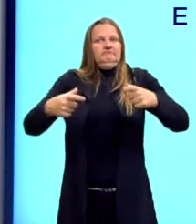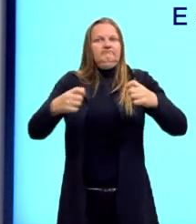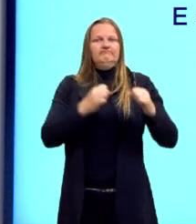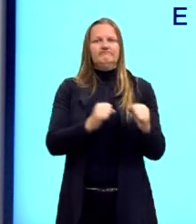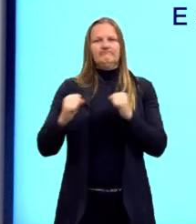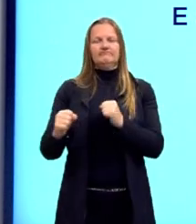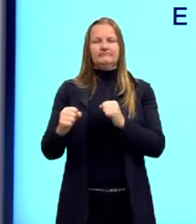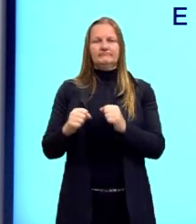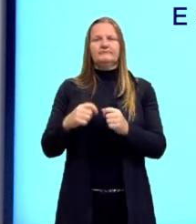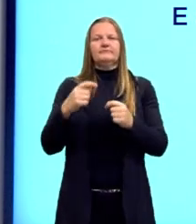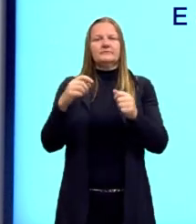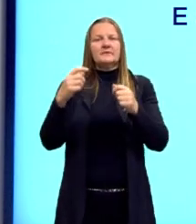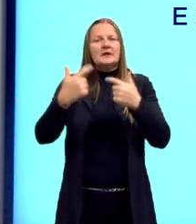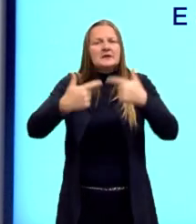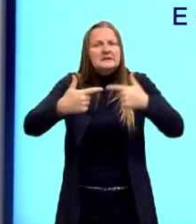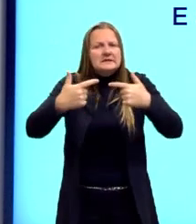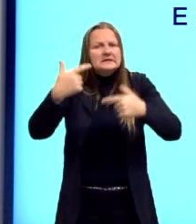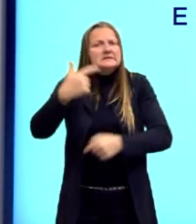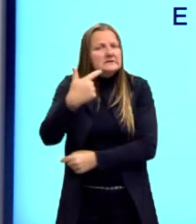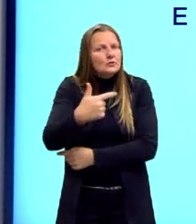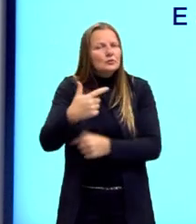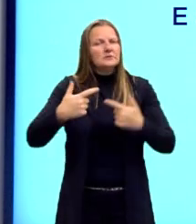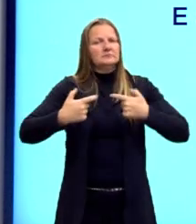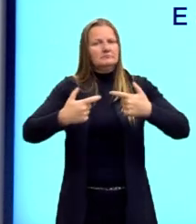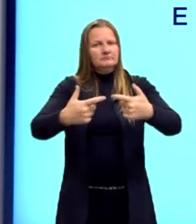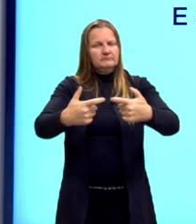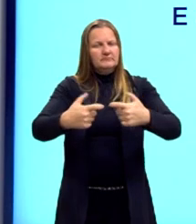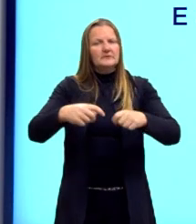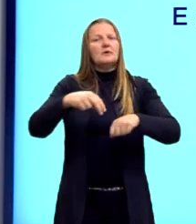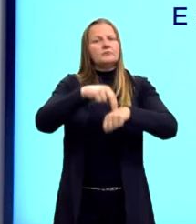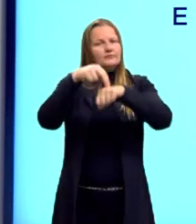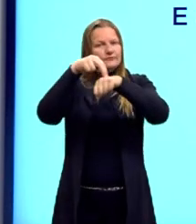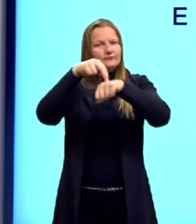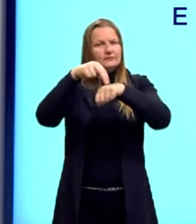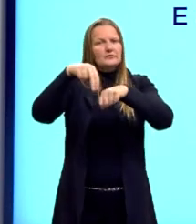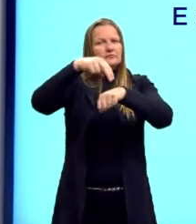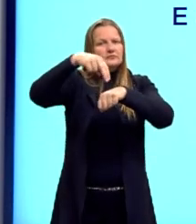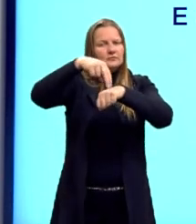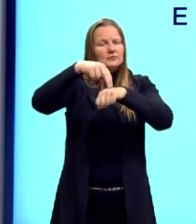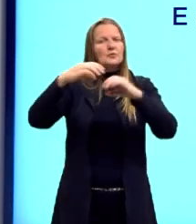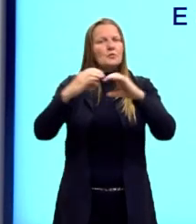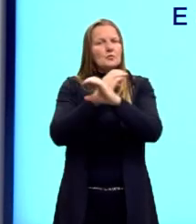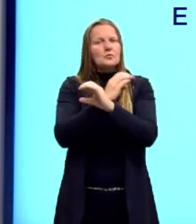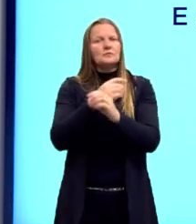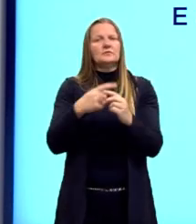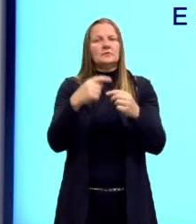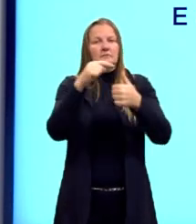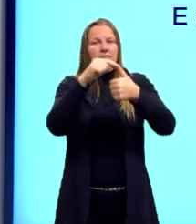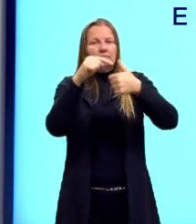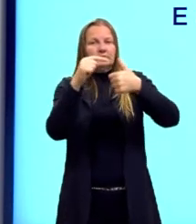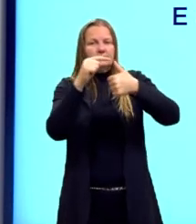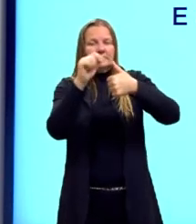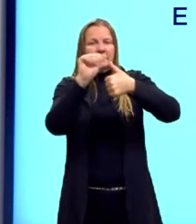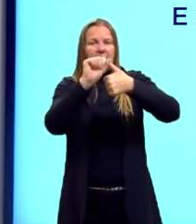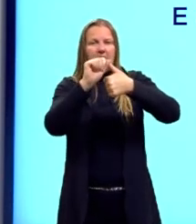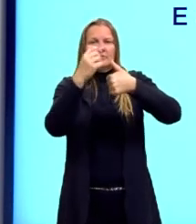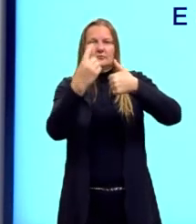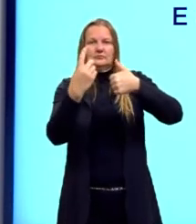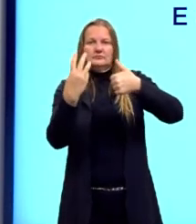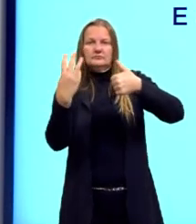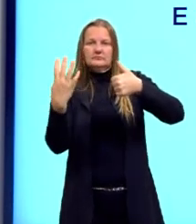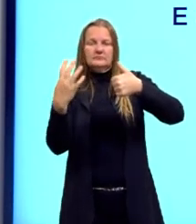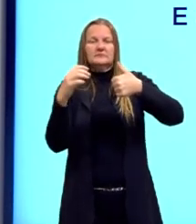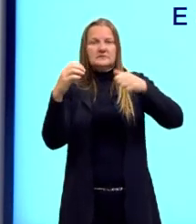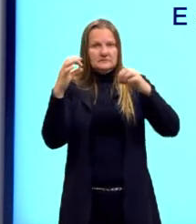E a Segunda Guerra vai ser pela ascensão do totalitarismo. Então, todas as opções aqui, todas as questões estão corretas. Na A,